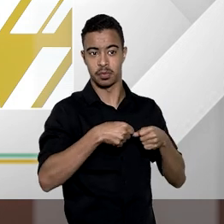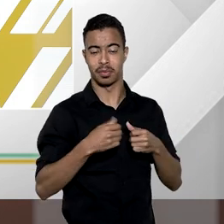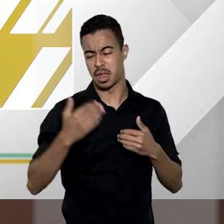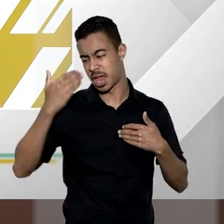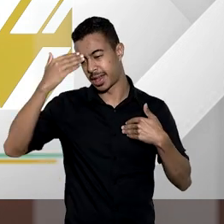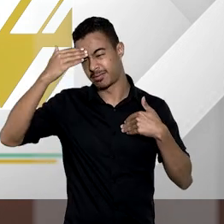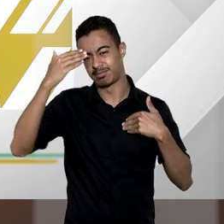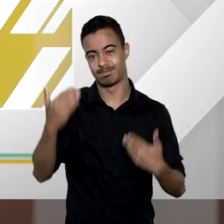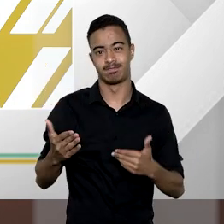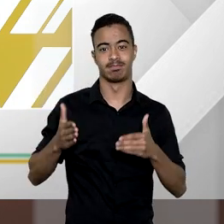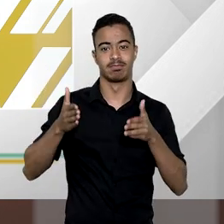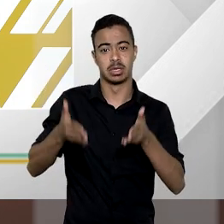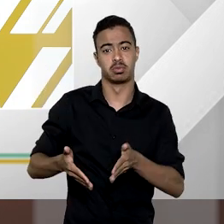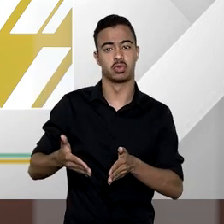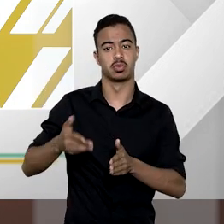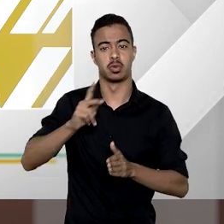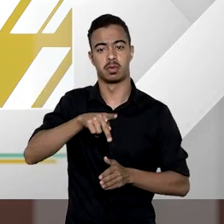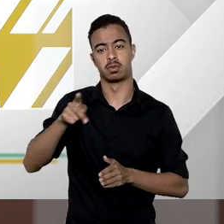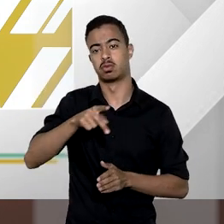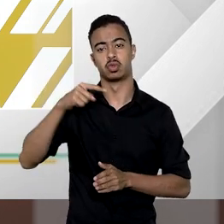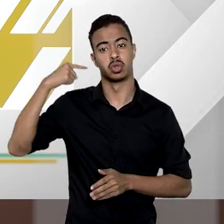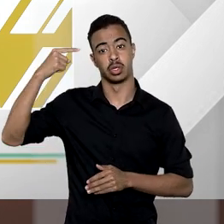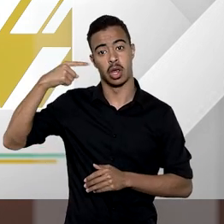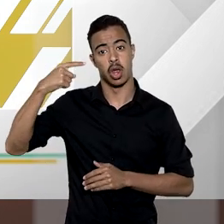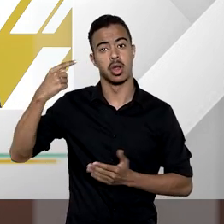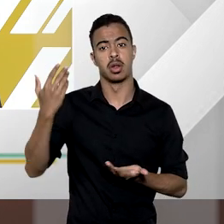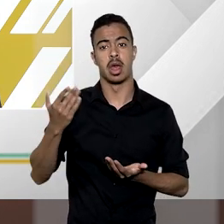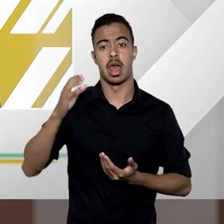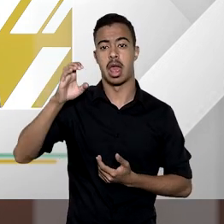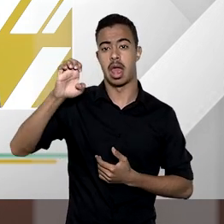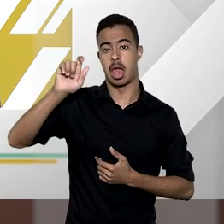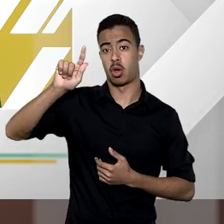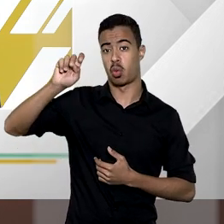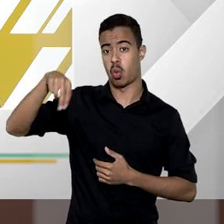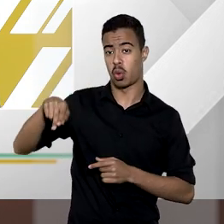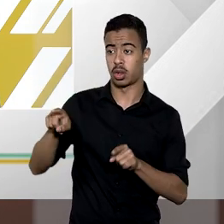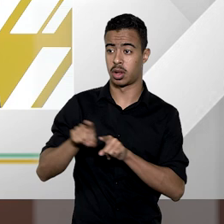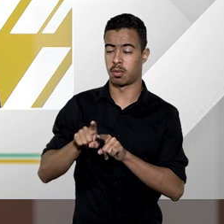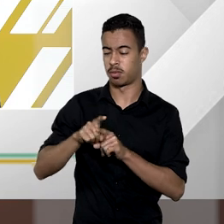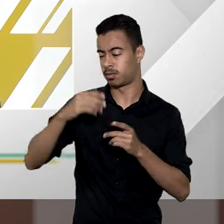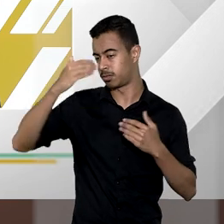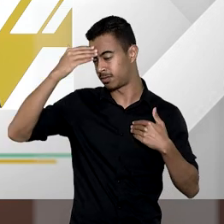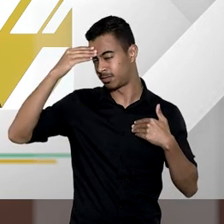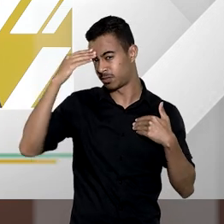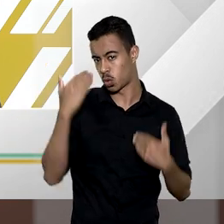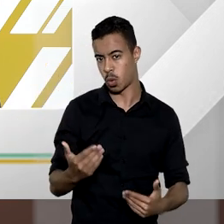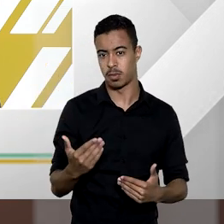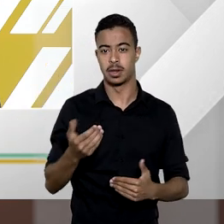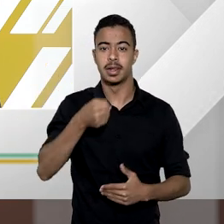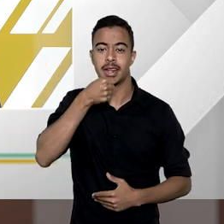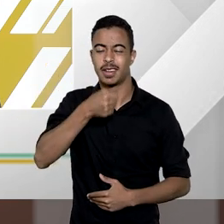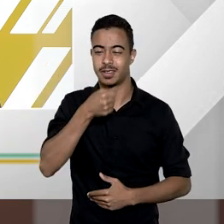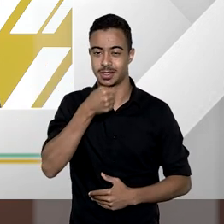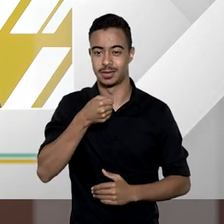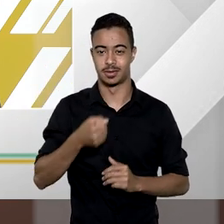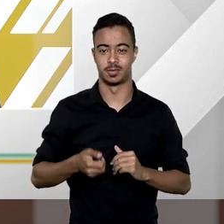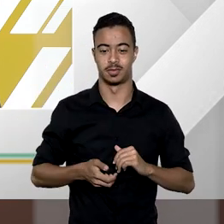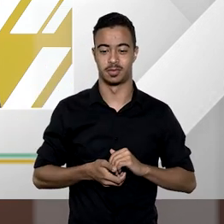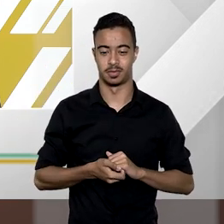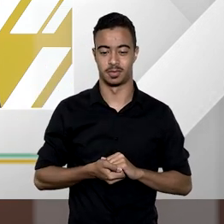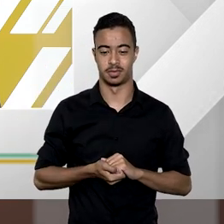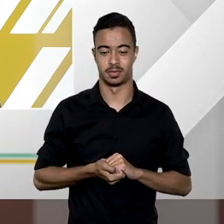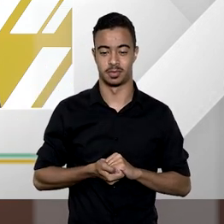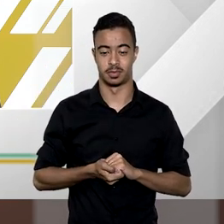participação do professor de direito e advogado Egon Bockmann Moreira professor muito obrigada pela entrevista